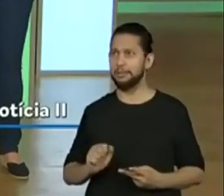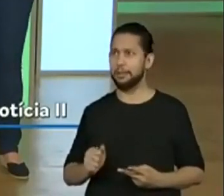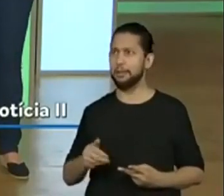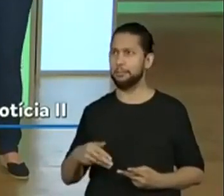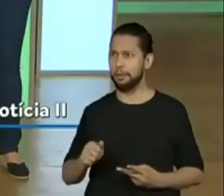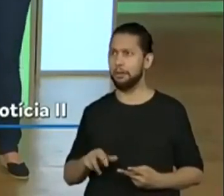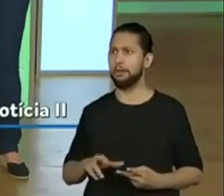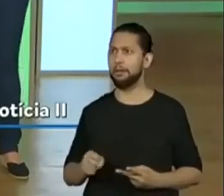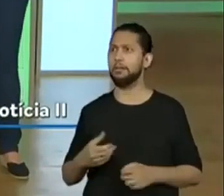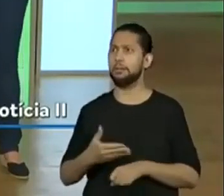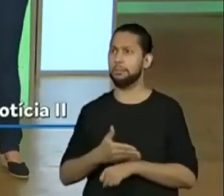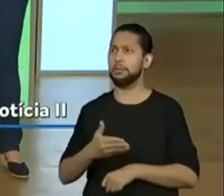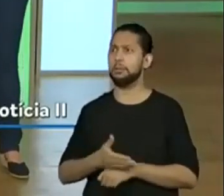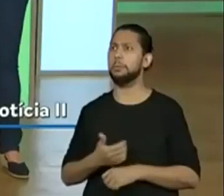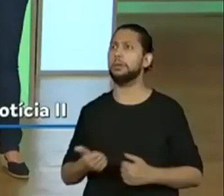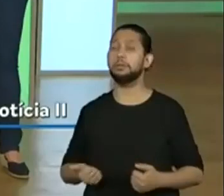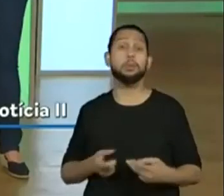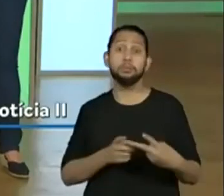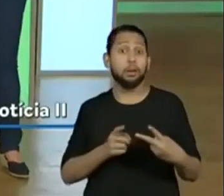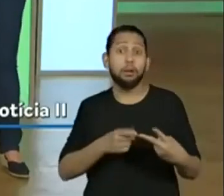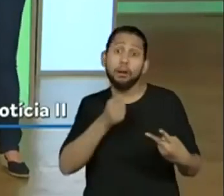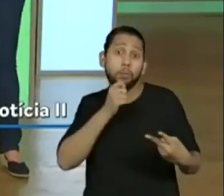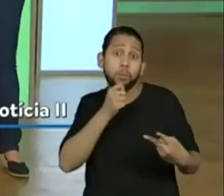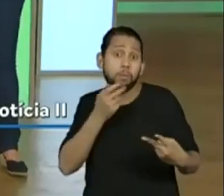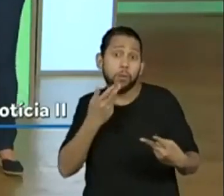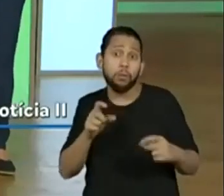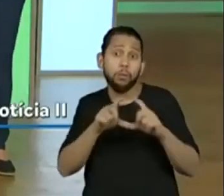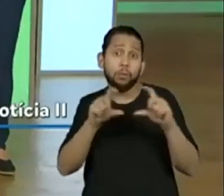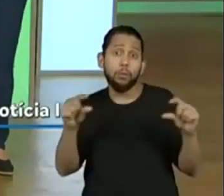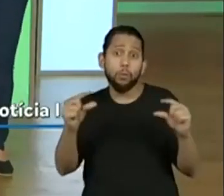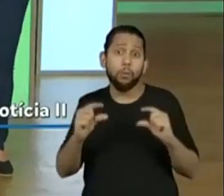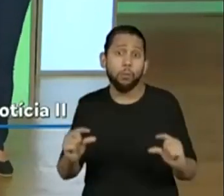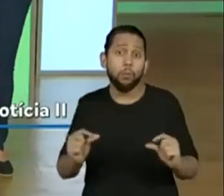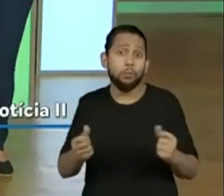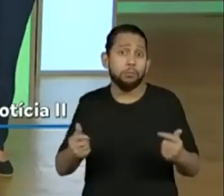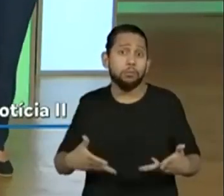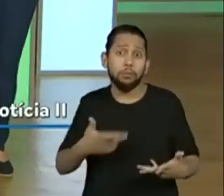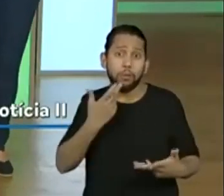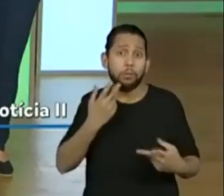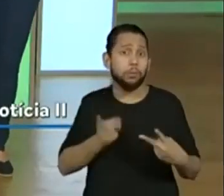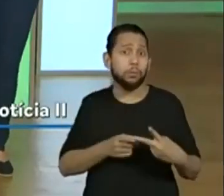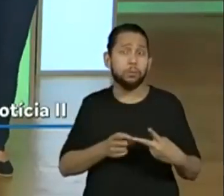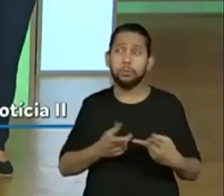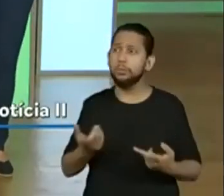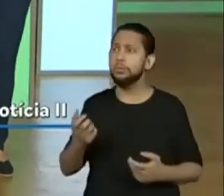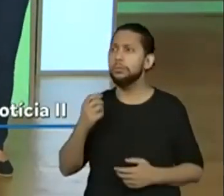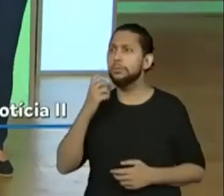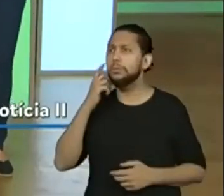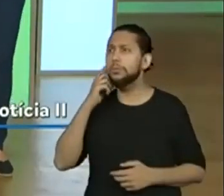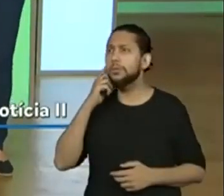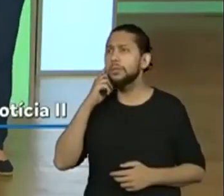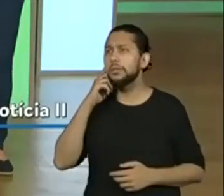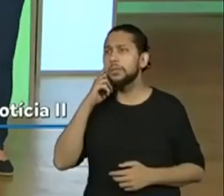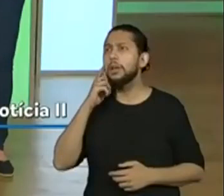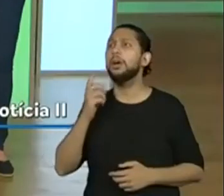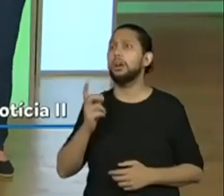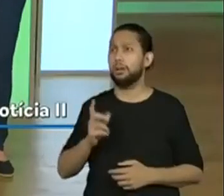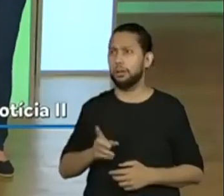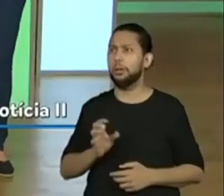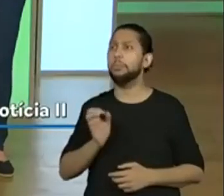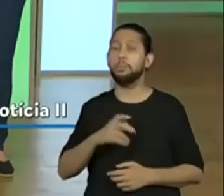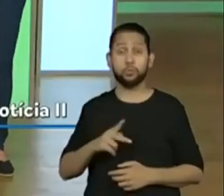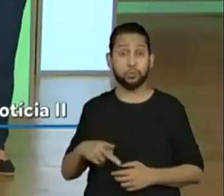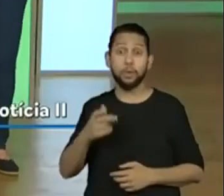olho dessa segunda notícia. Estou esperando. Ó, colocou aí. A professora Marlene já trouxe aí que os